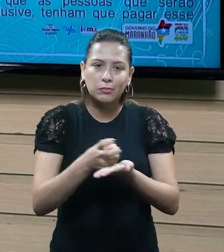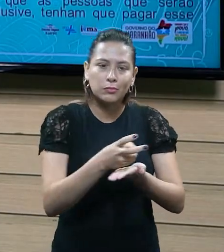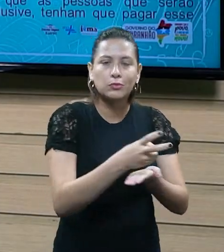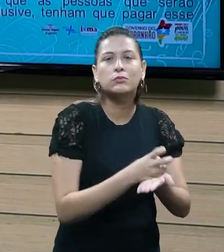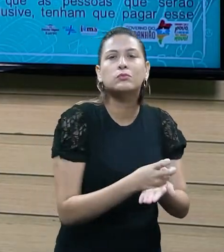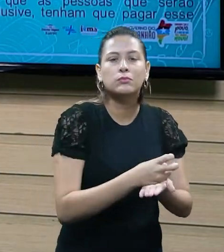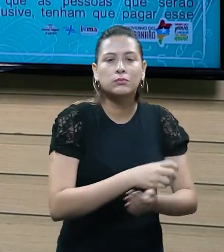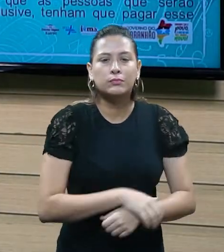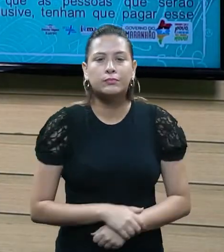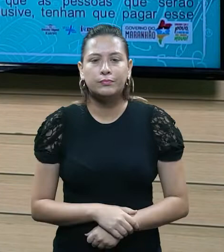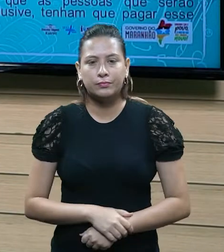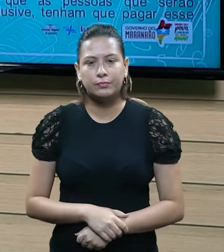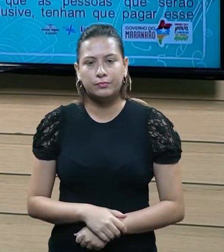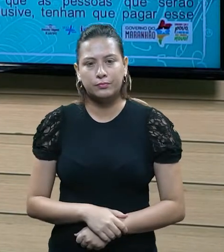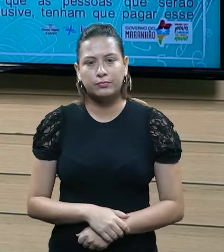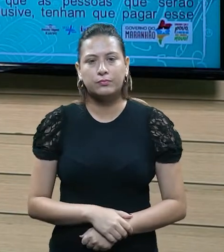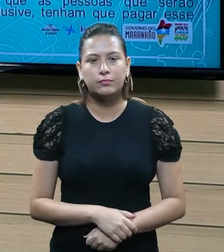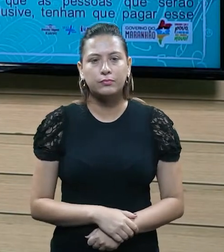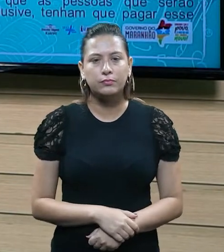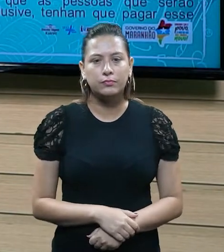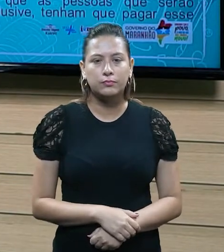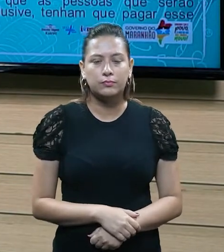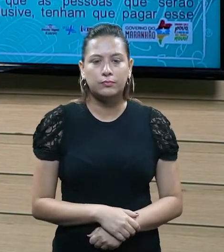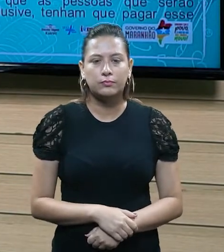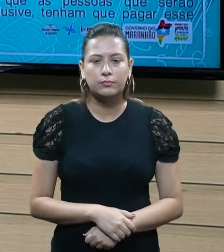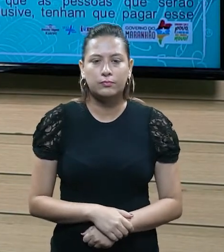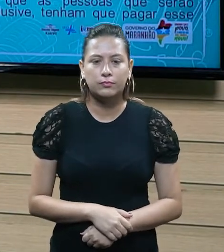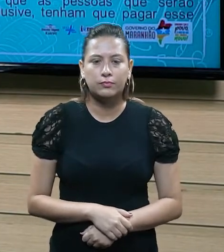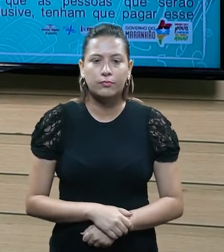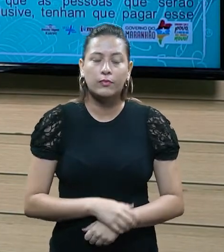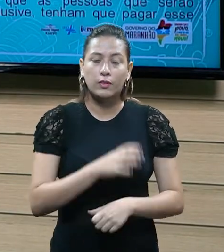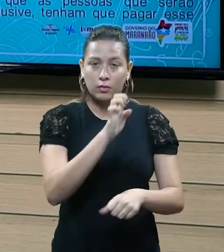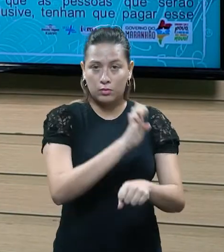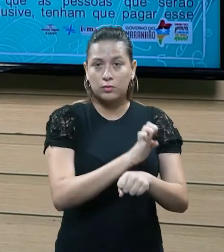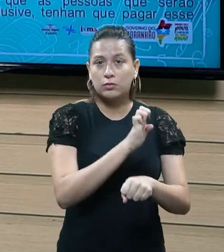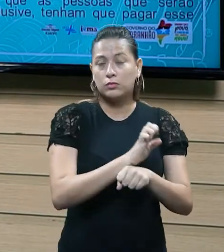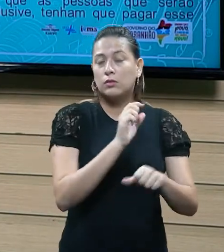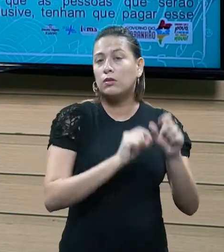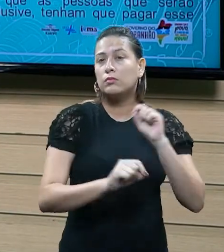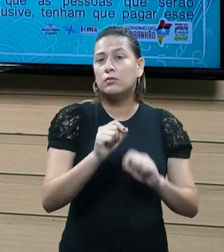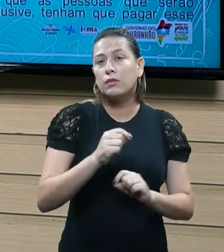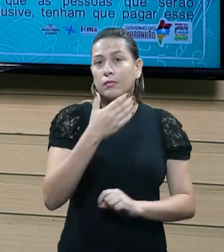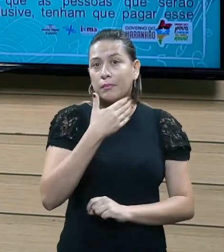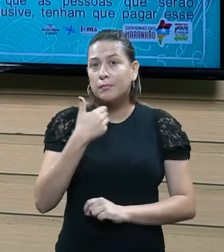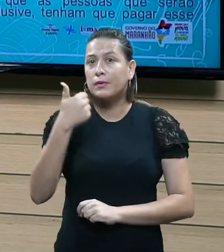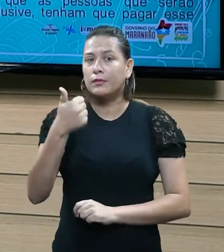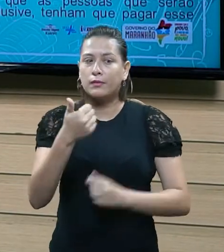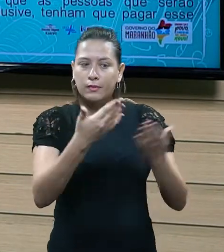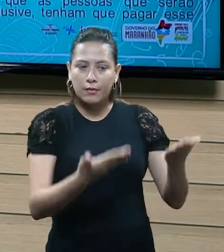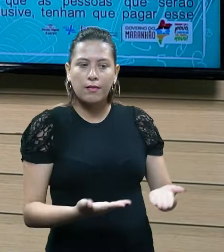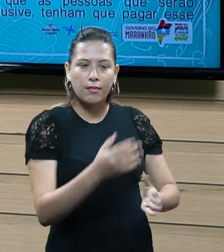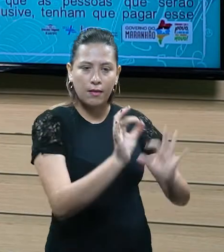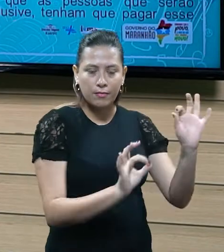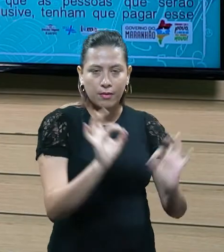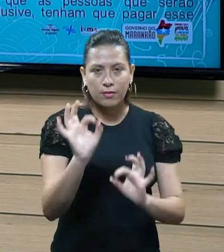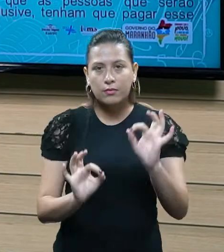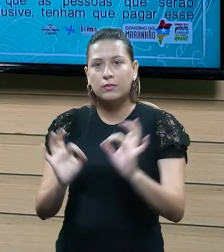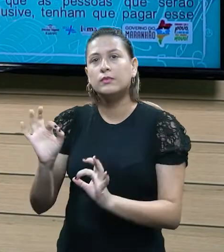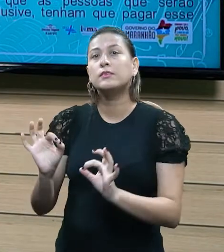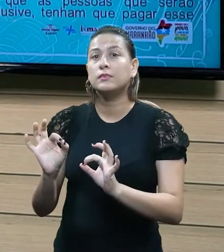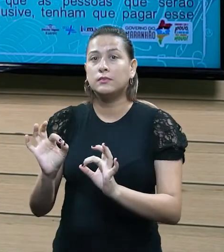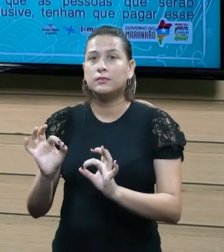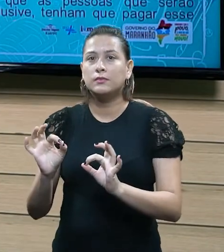isso, é uma contraprestação, né, o Estado, ele vai melhorar, ele vai fazer o serviço lá, o necessário, se houver uma